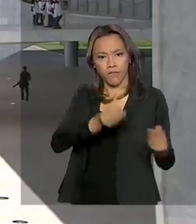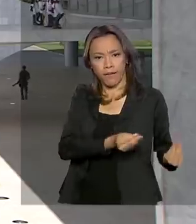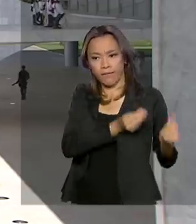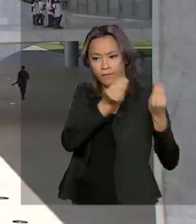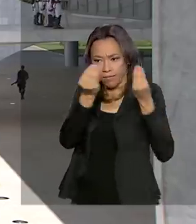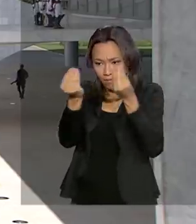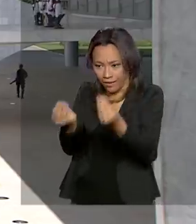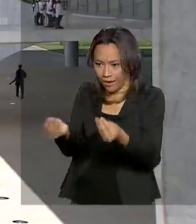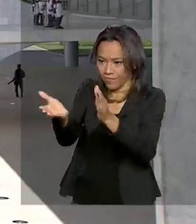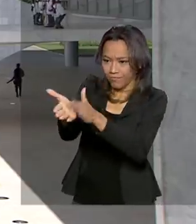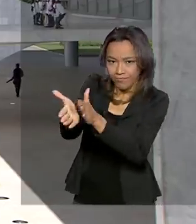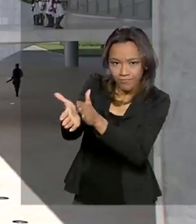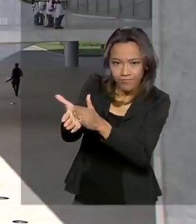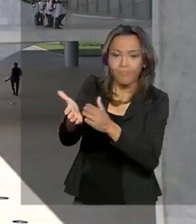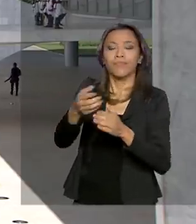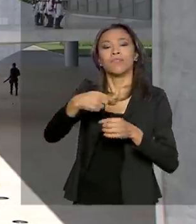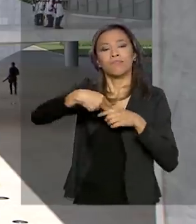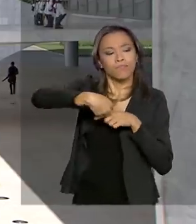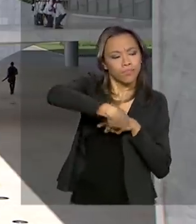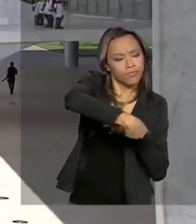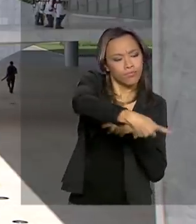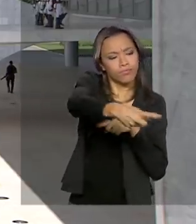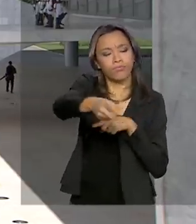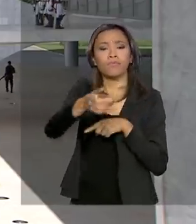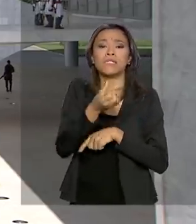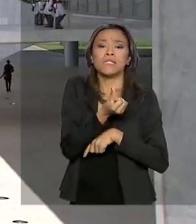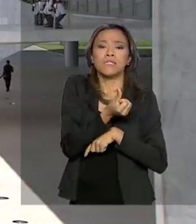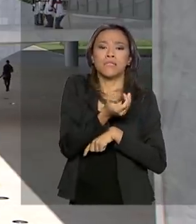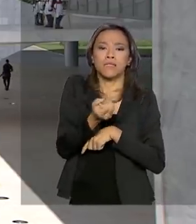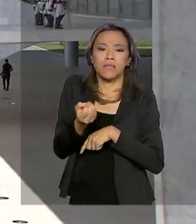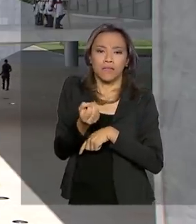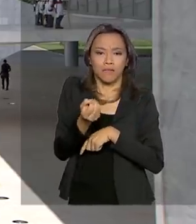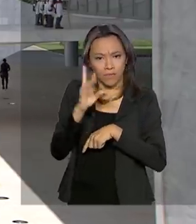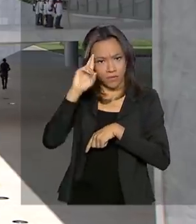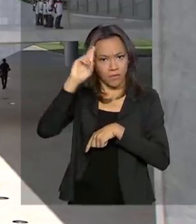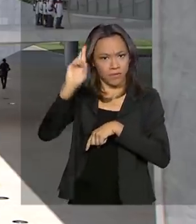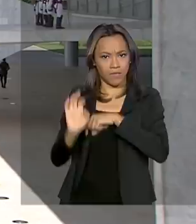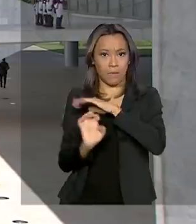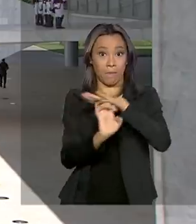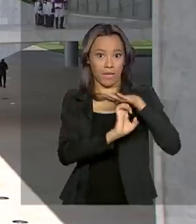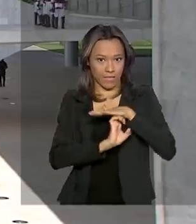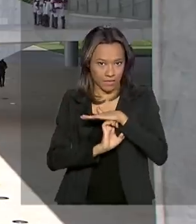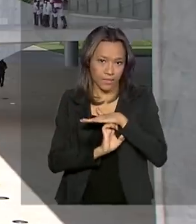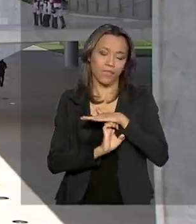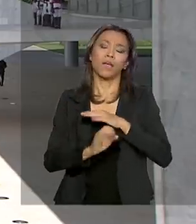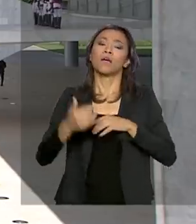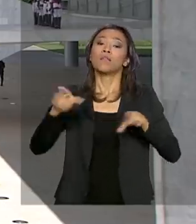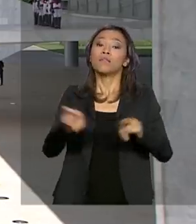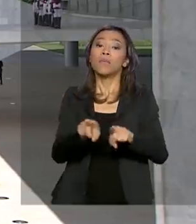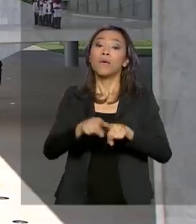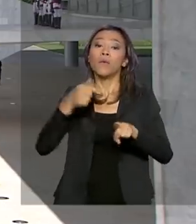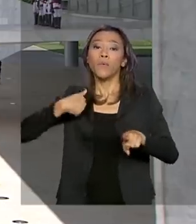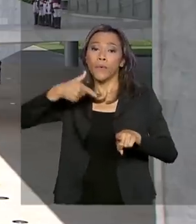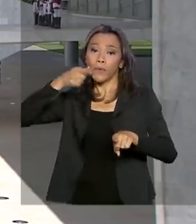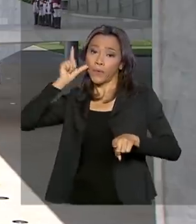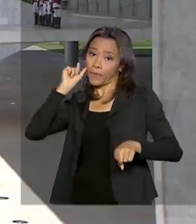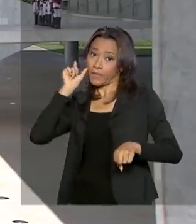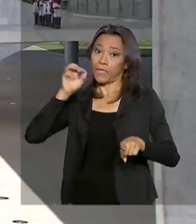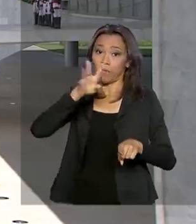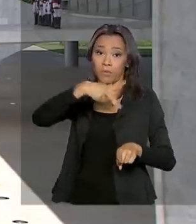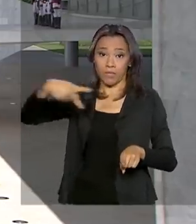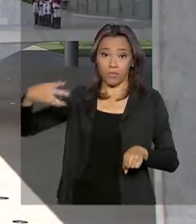encontro com 650 empresários. E ontem, o presidente Jair Bolsonaro assinou a medida provisória da